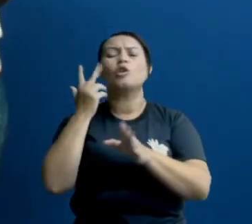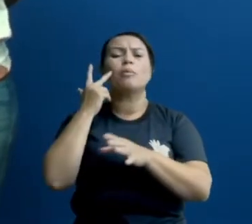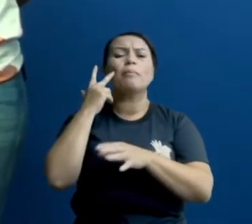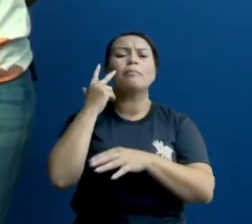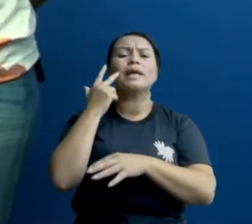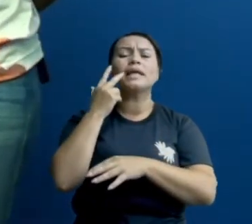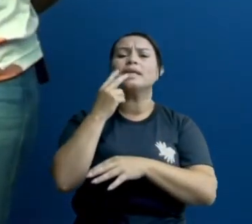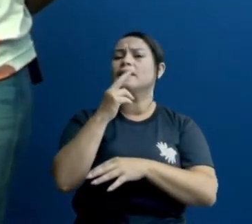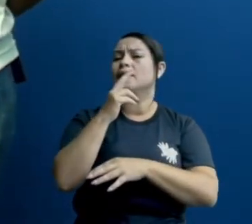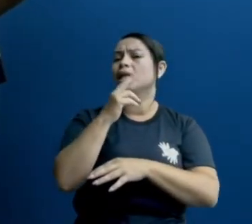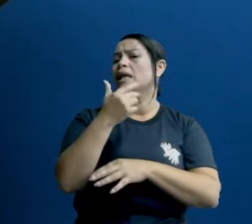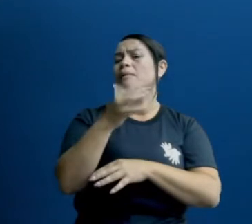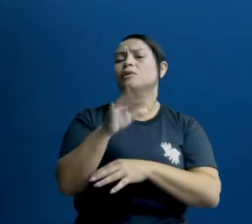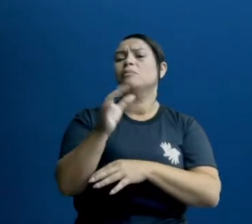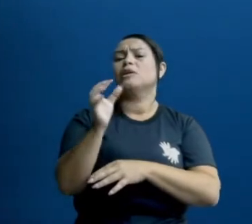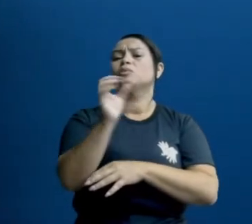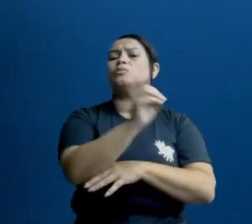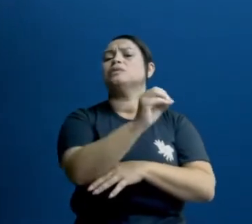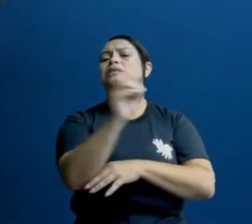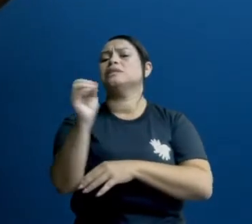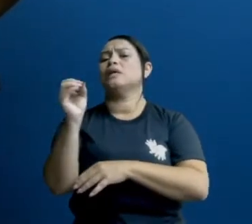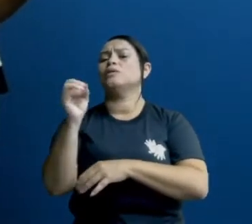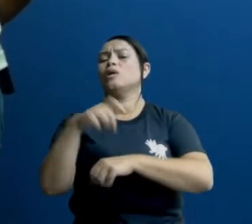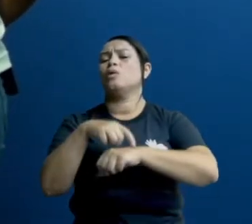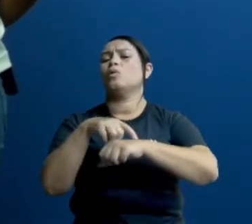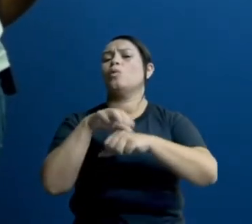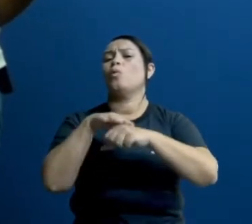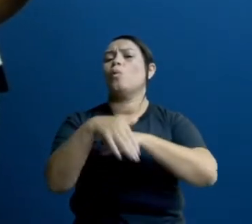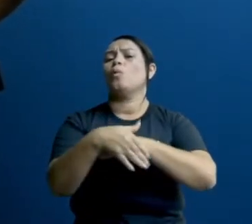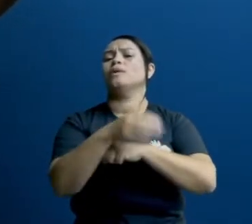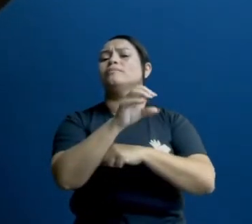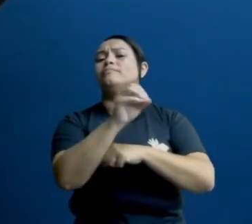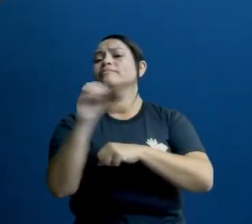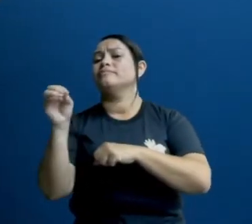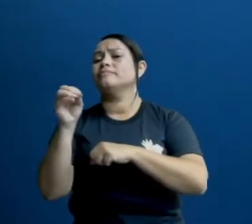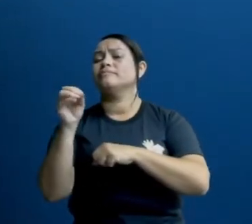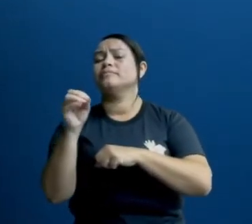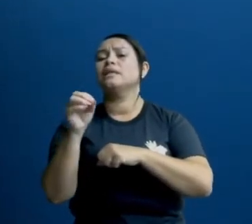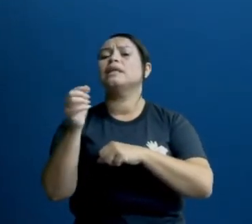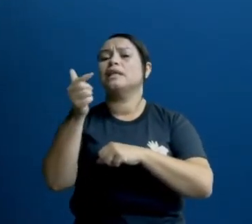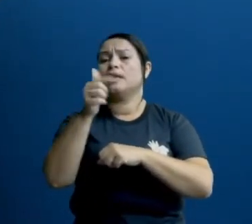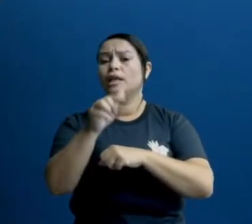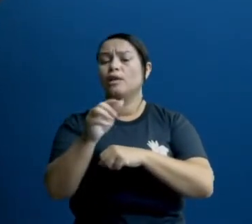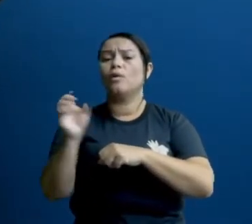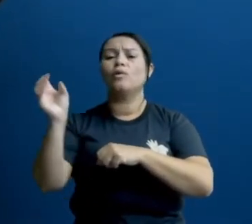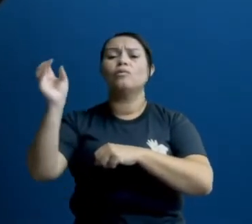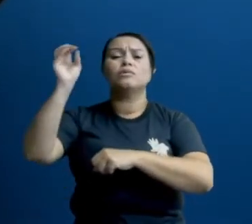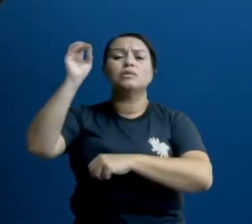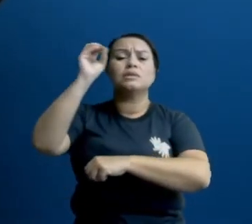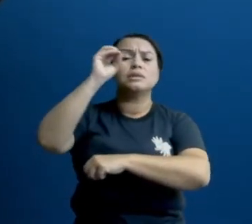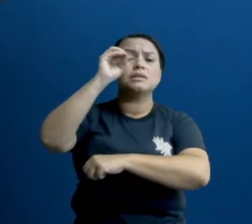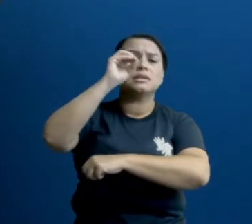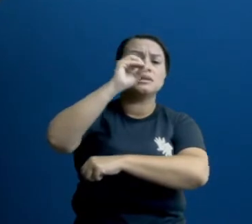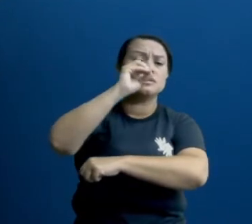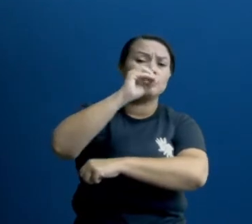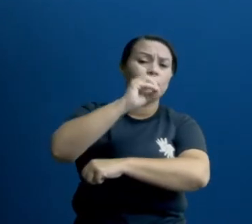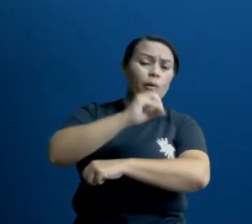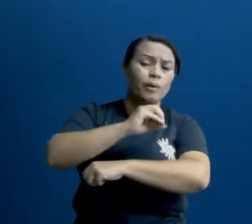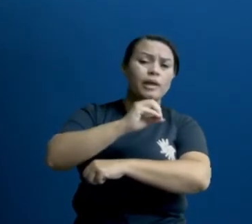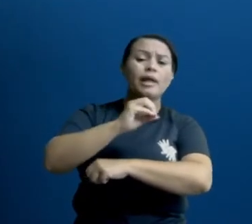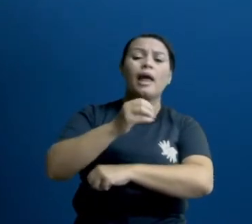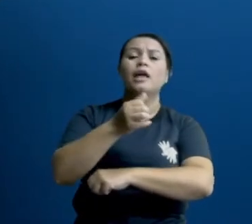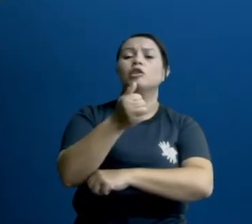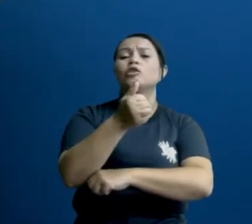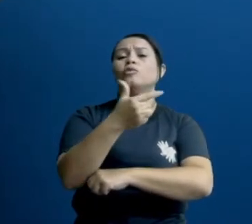Então, percebam aqui que nesta fase de Quartazo-Minguante, que é parecida com o quarto